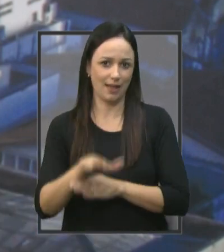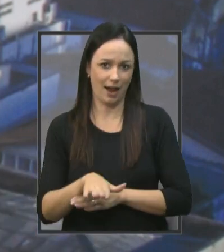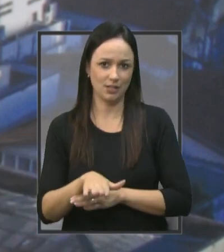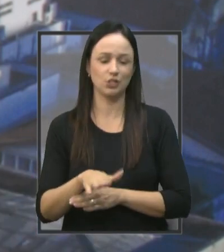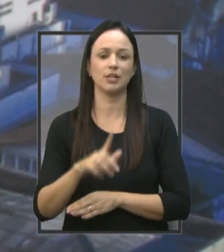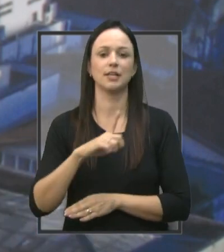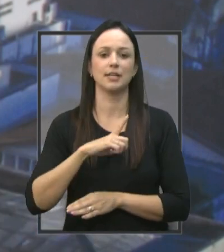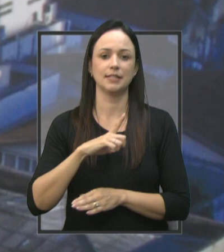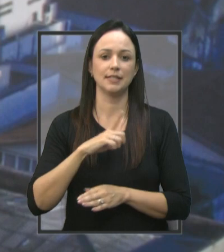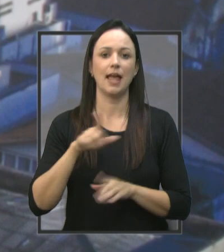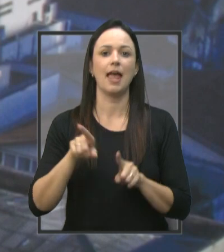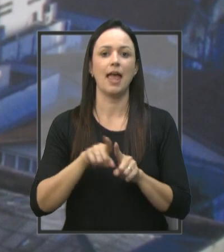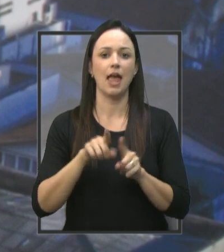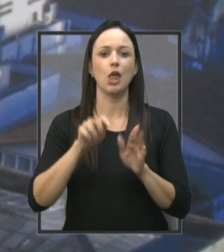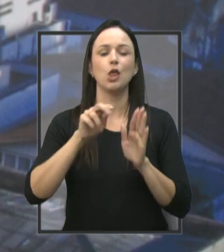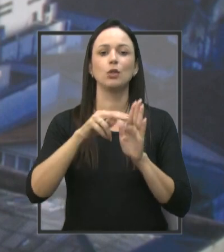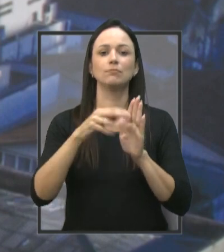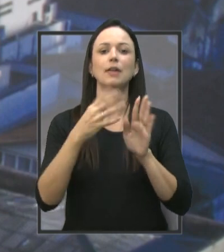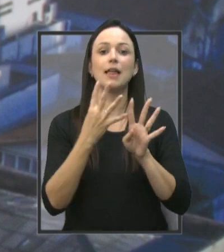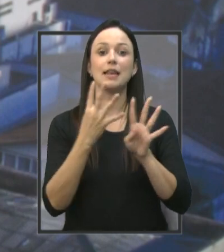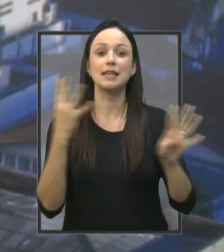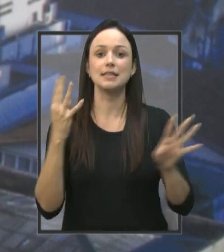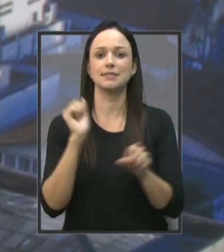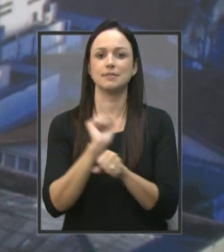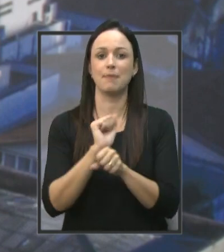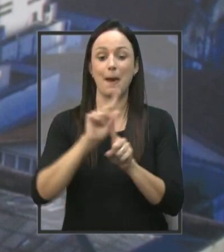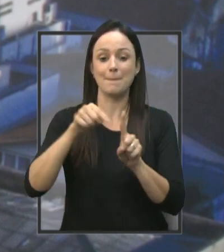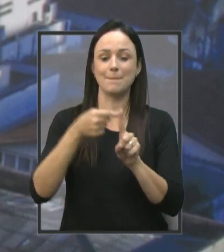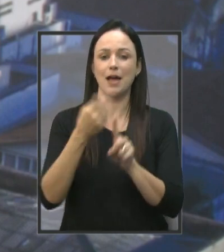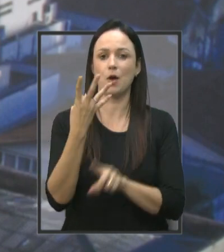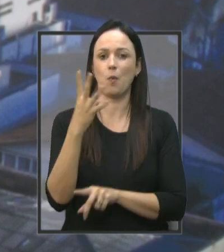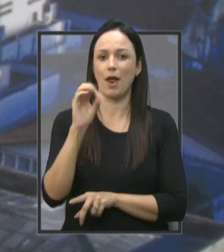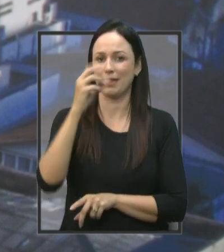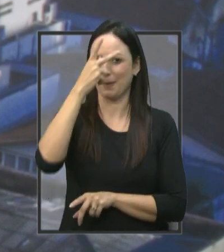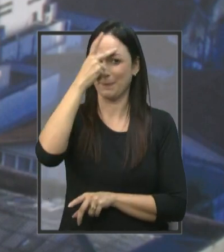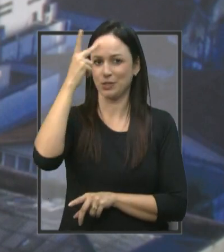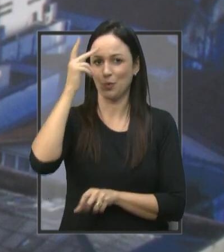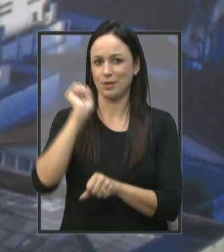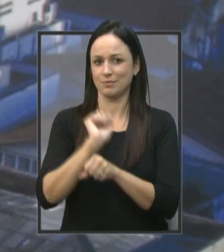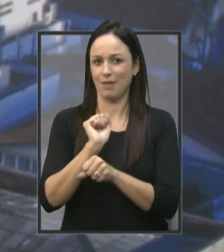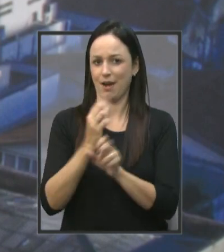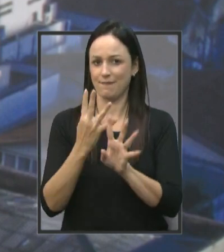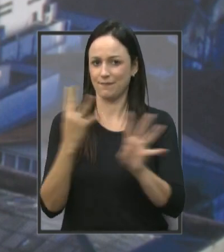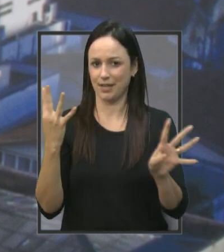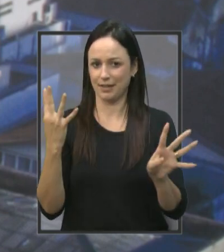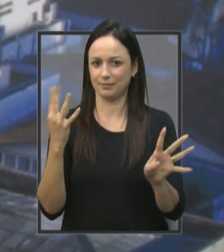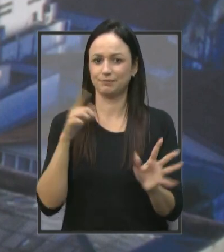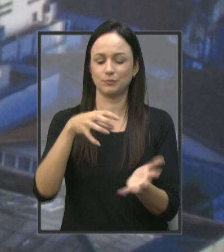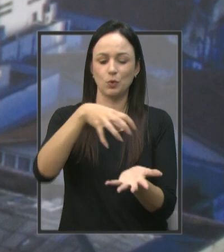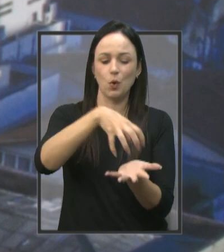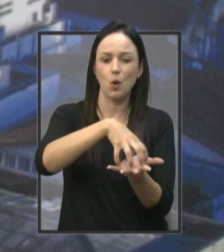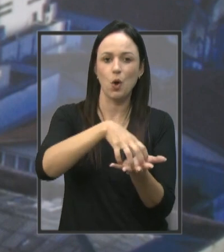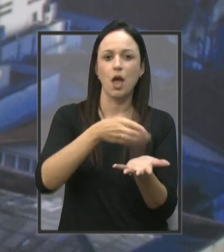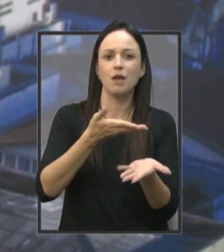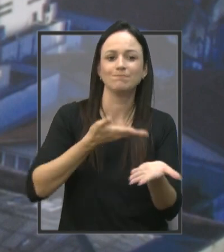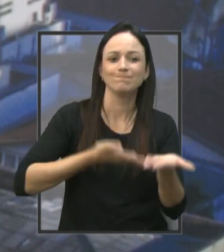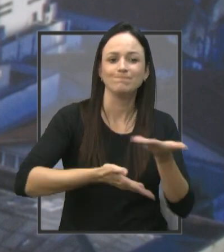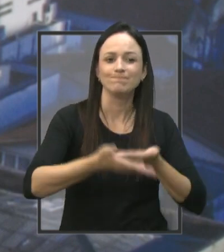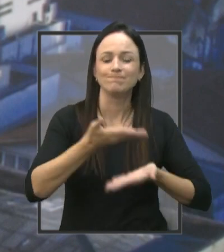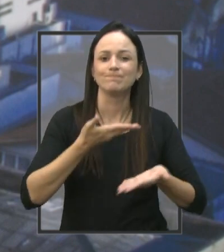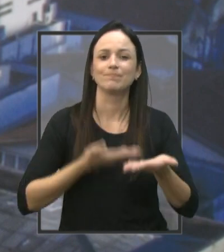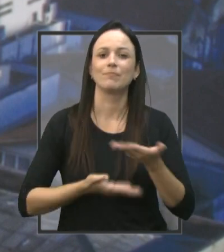uma lista De espera De mais de 40 pessoas Então É um centro De convivência Que está